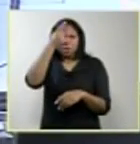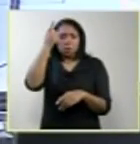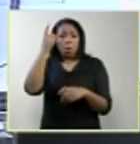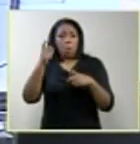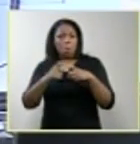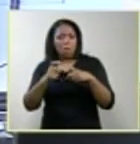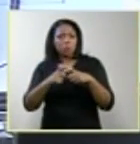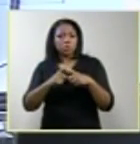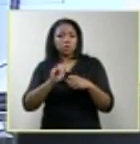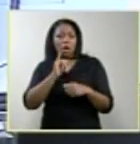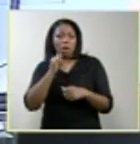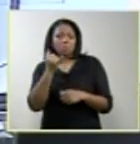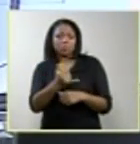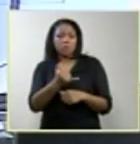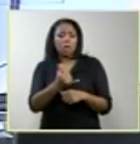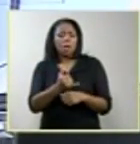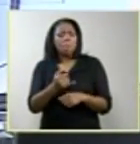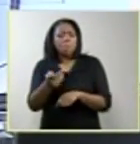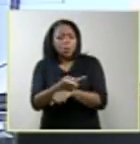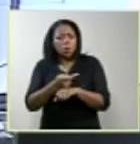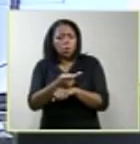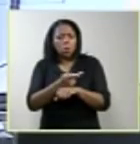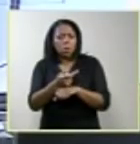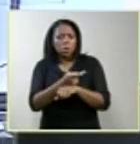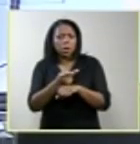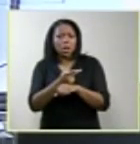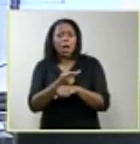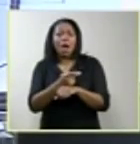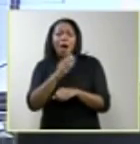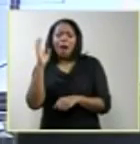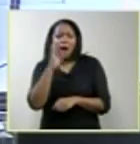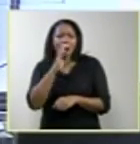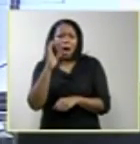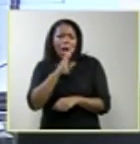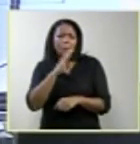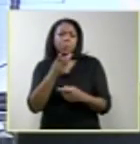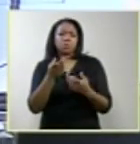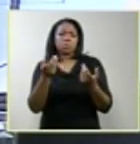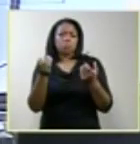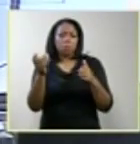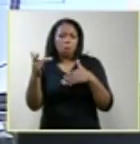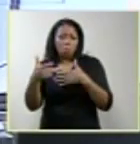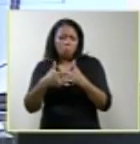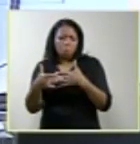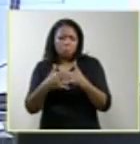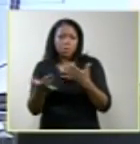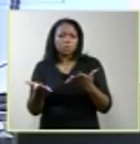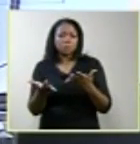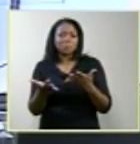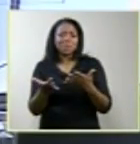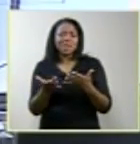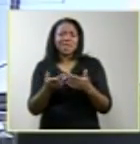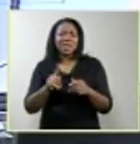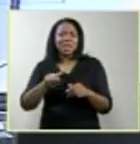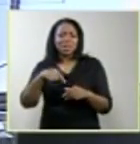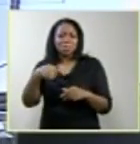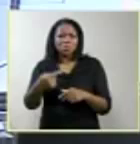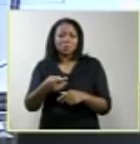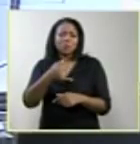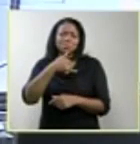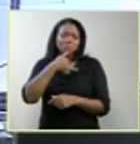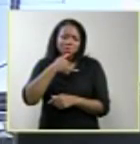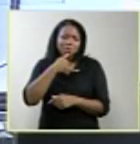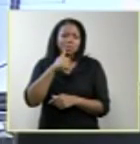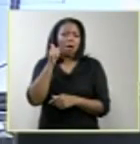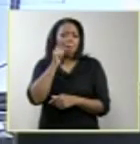pede para que ela procure rapidamente o hospital, rapidamente o profissional. Começa aí uma situação dramática, tanto para a